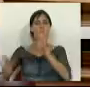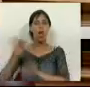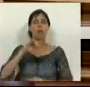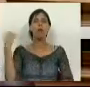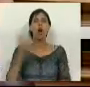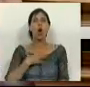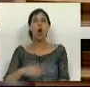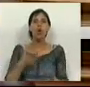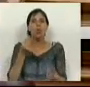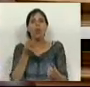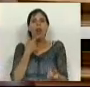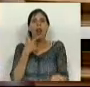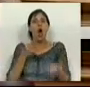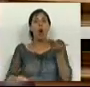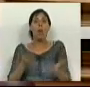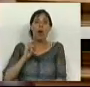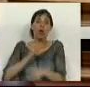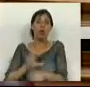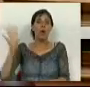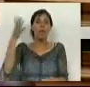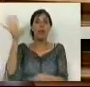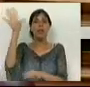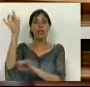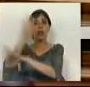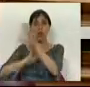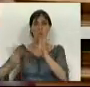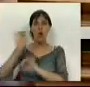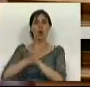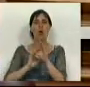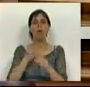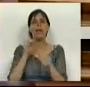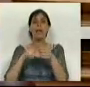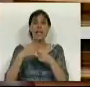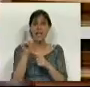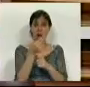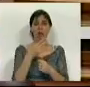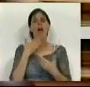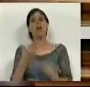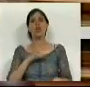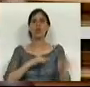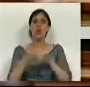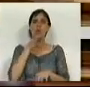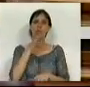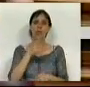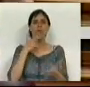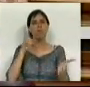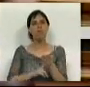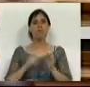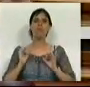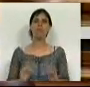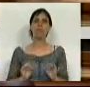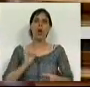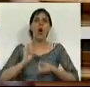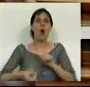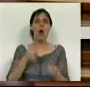tanto de nos comparar com outros países da zona euro e da Europa, façam favor, Srs. Deputados, de ir àquilo que concretamente